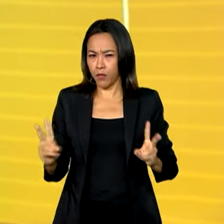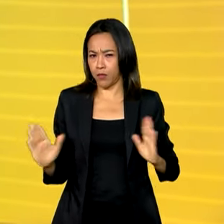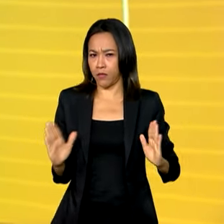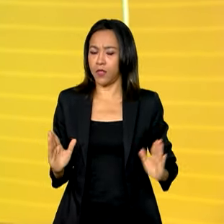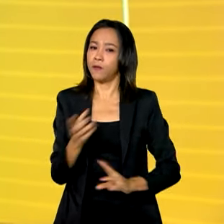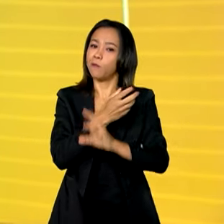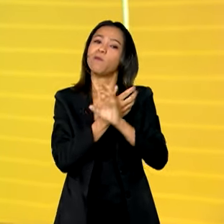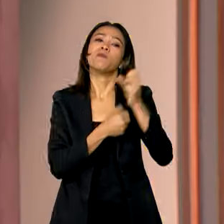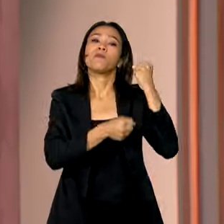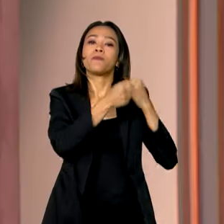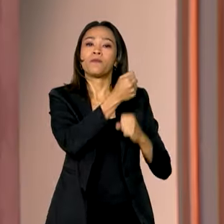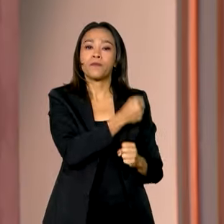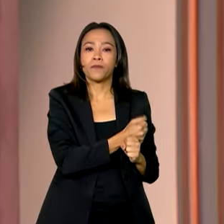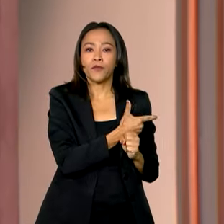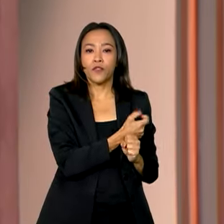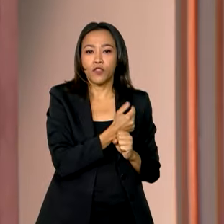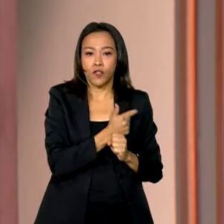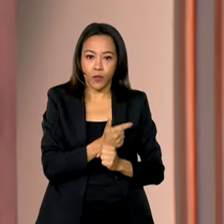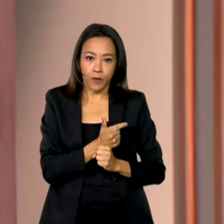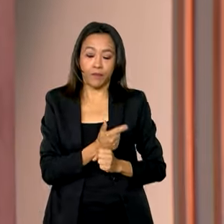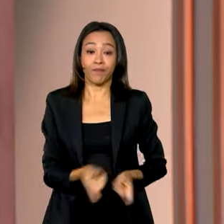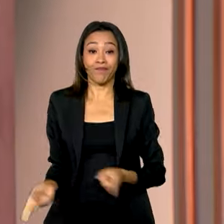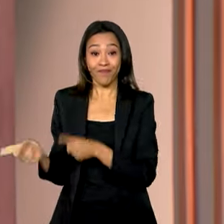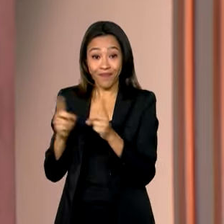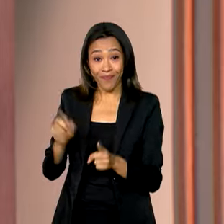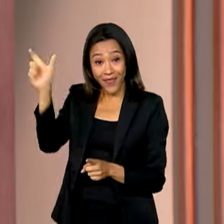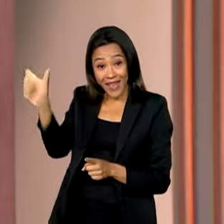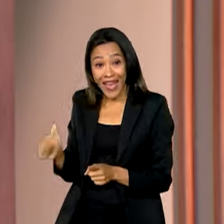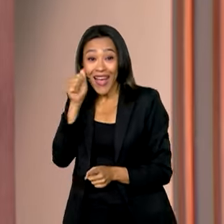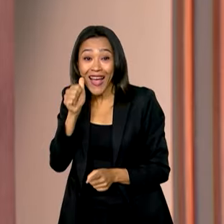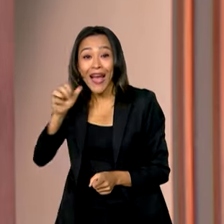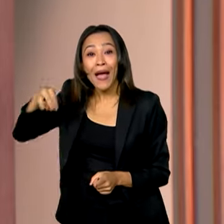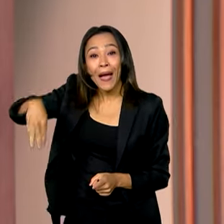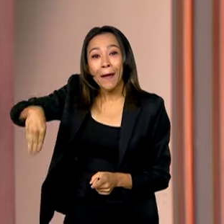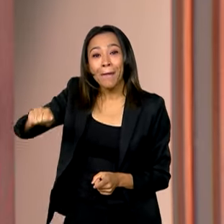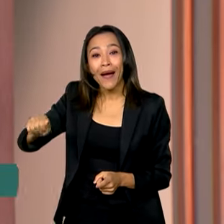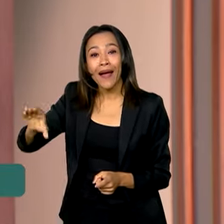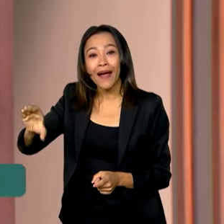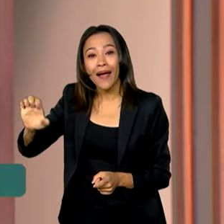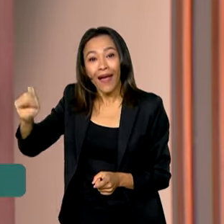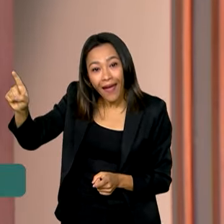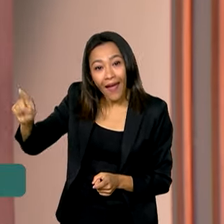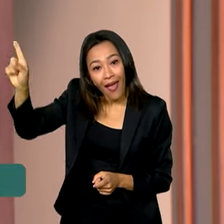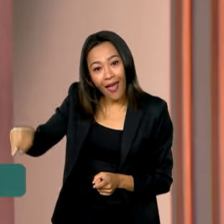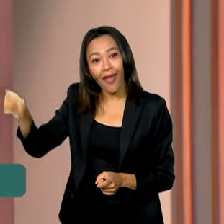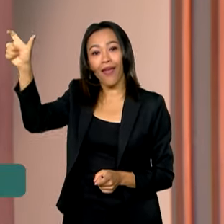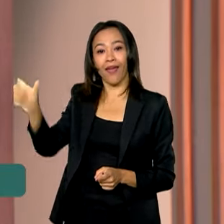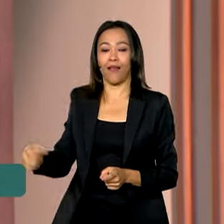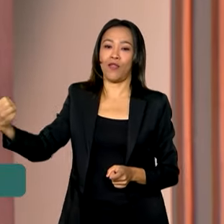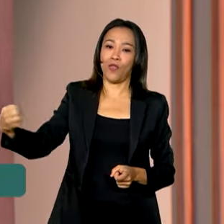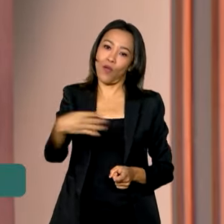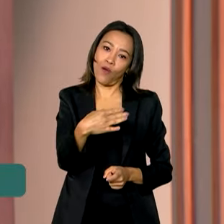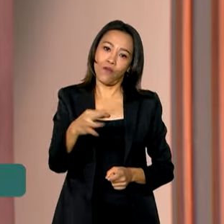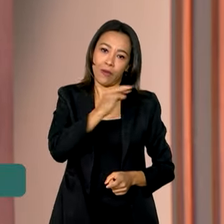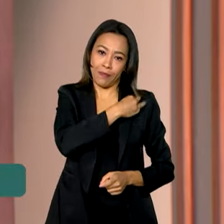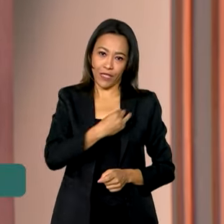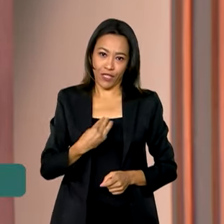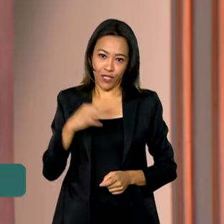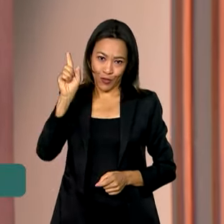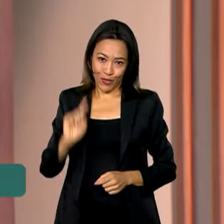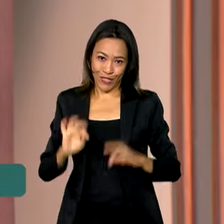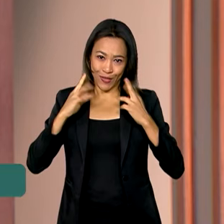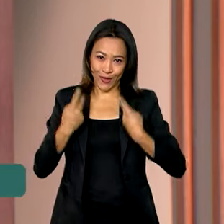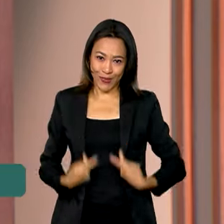2022. Macaé Evaristo é a nova ministra dos Direitos Humanos e da Cidadania. A